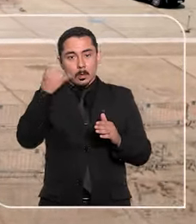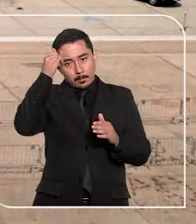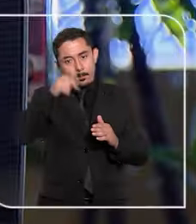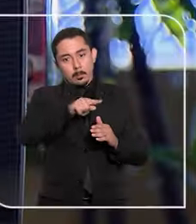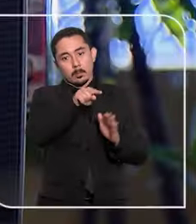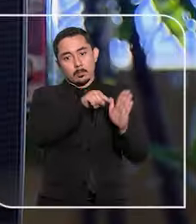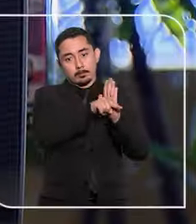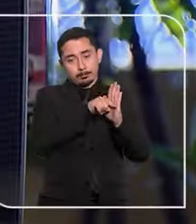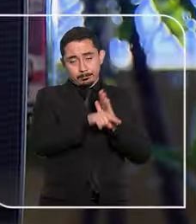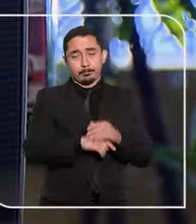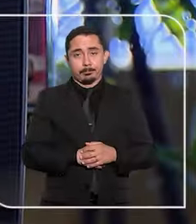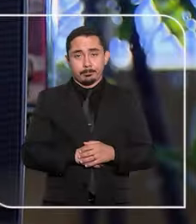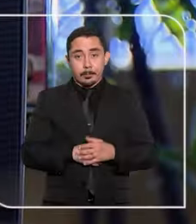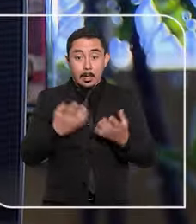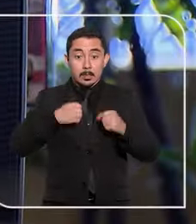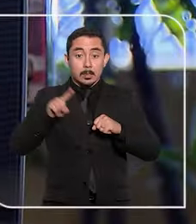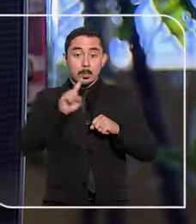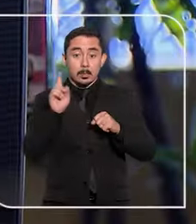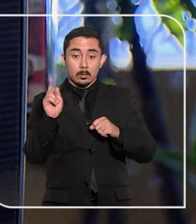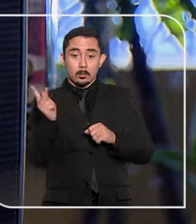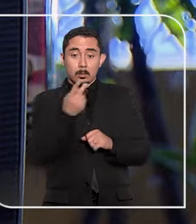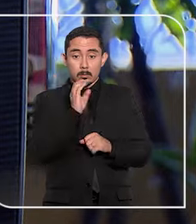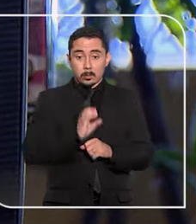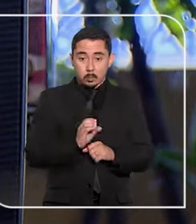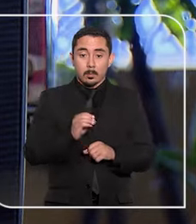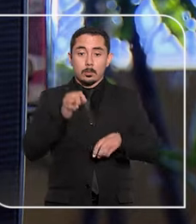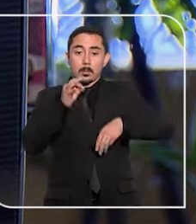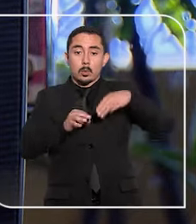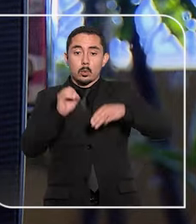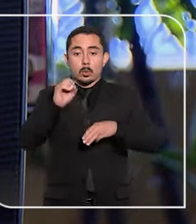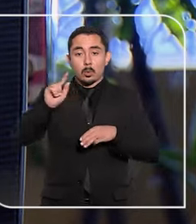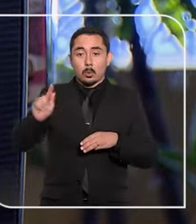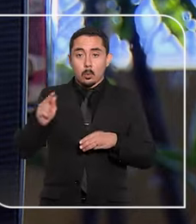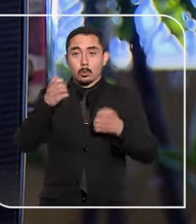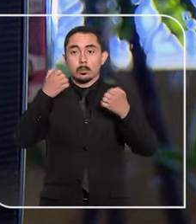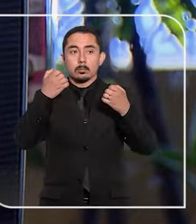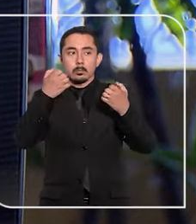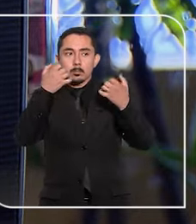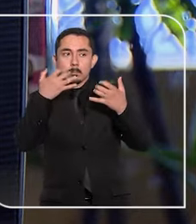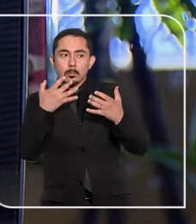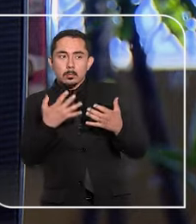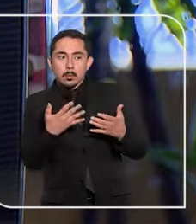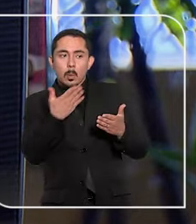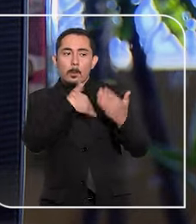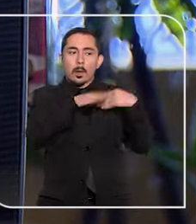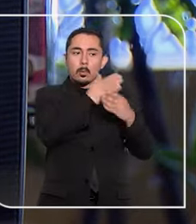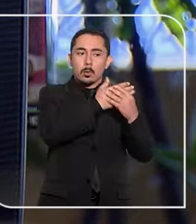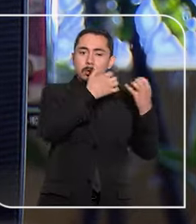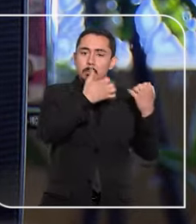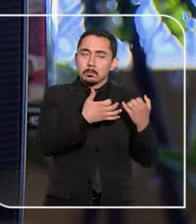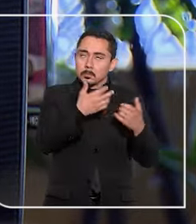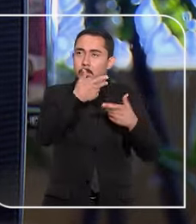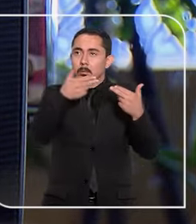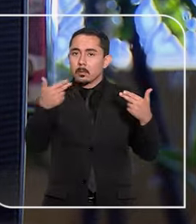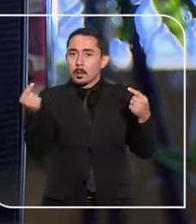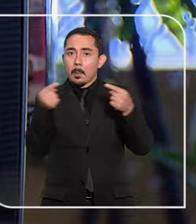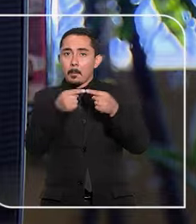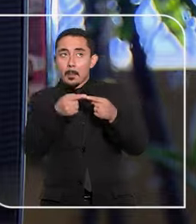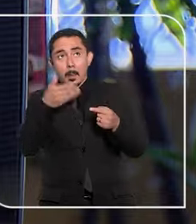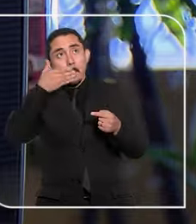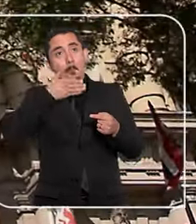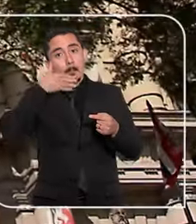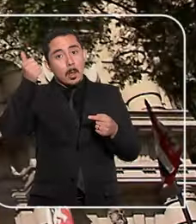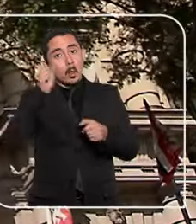análise. Ao negar o HC, o ministro Og Fernandes citou precedentes da Corte para reforçar o entendimento de que é mais